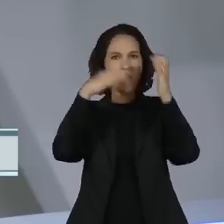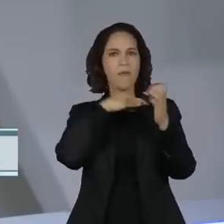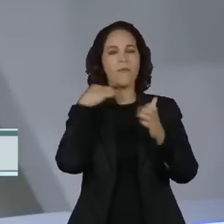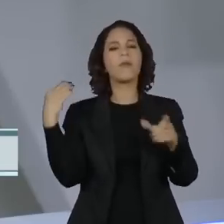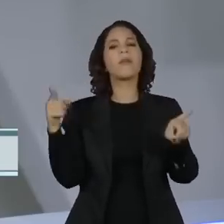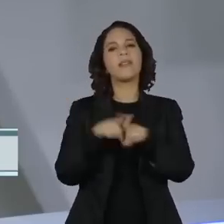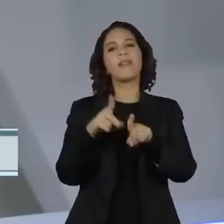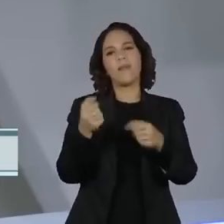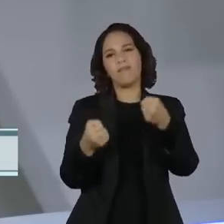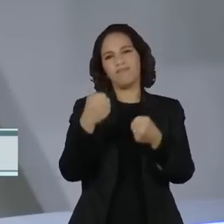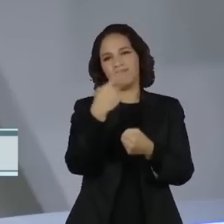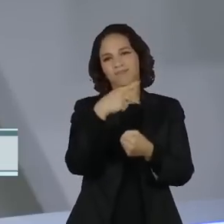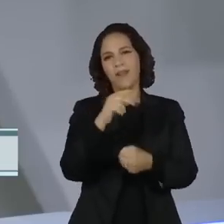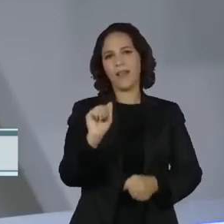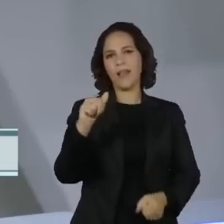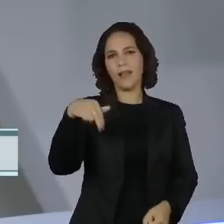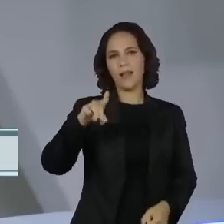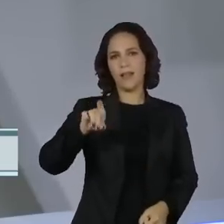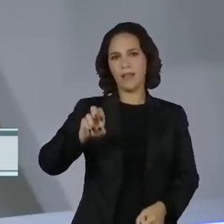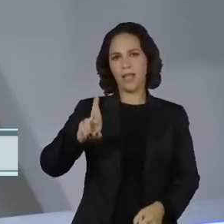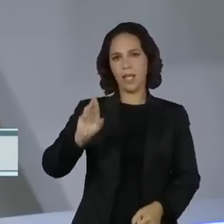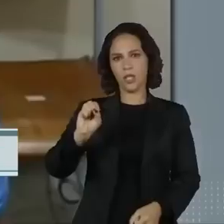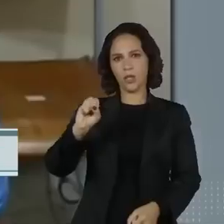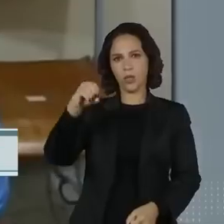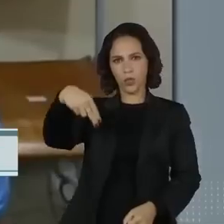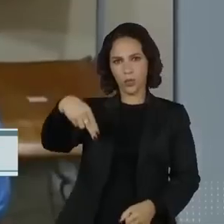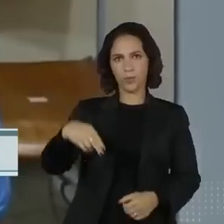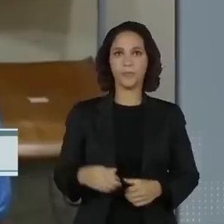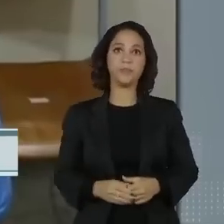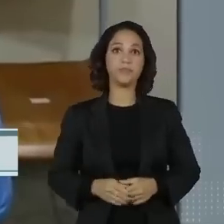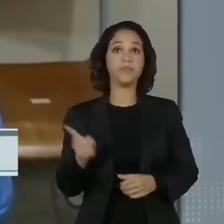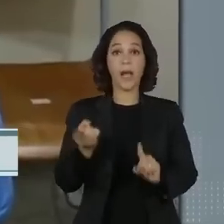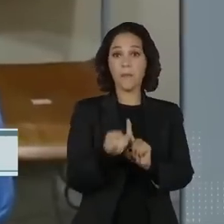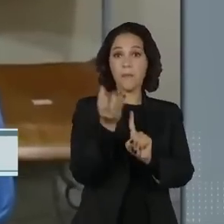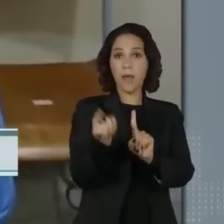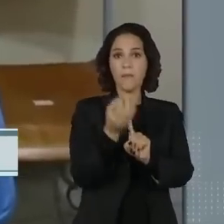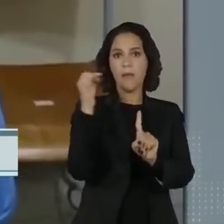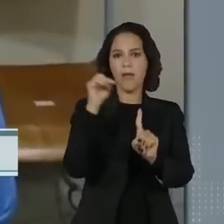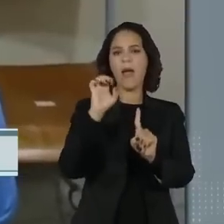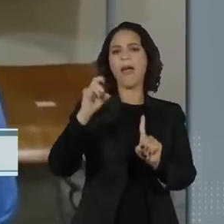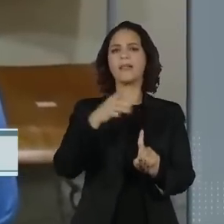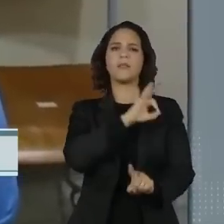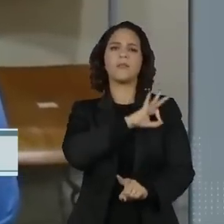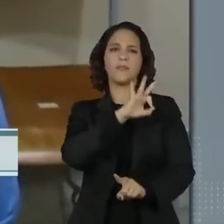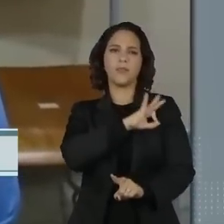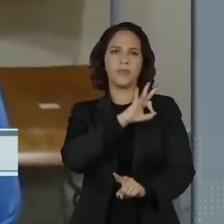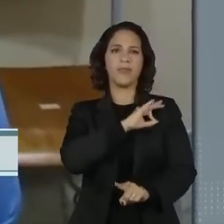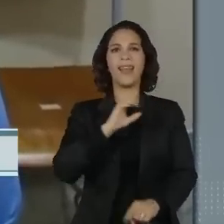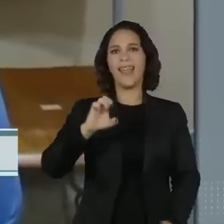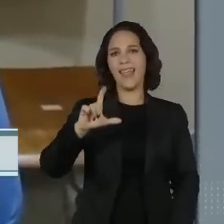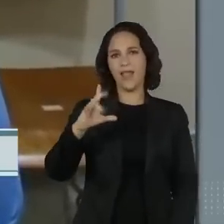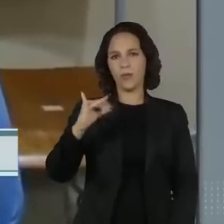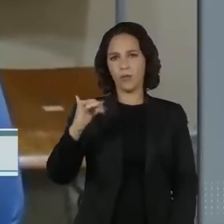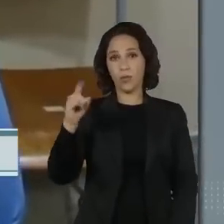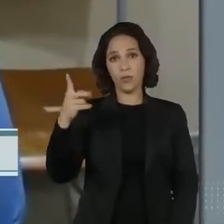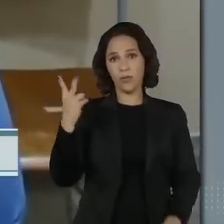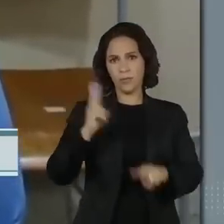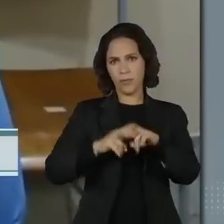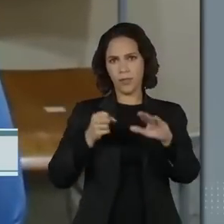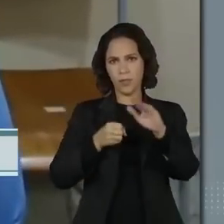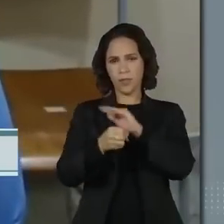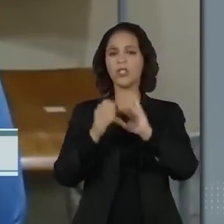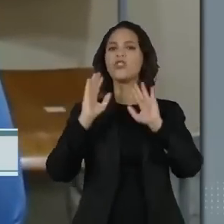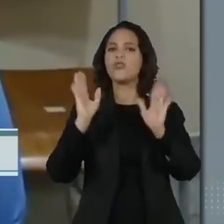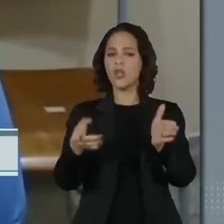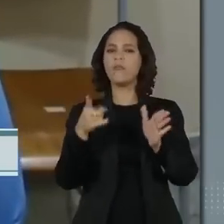Marielle Franco e do motorista Anderson Gomes. A delação premiada do ex-policial militar Elcio Queiroz, que está preso, já foi